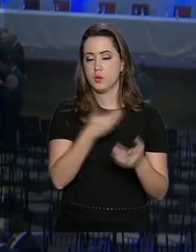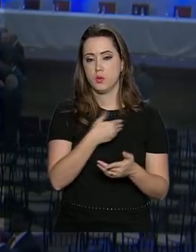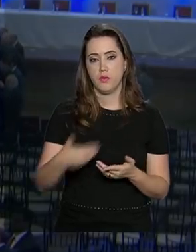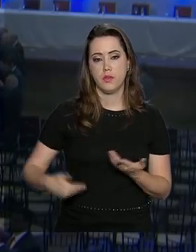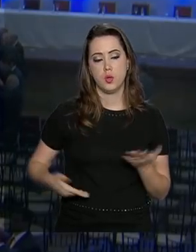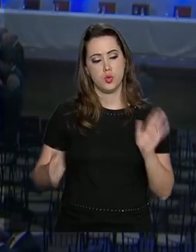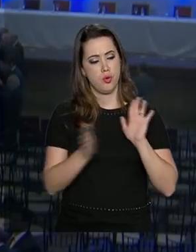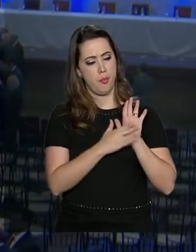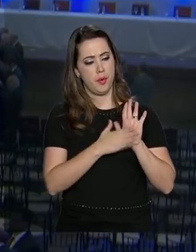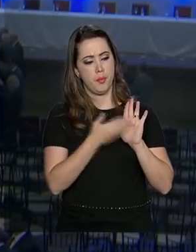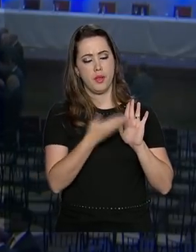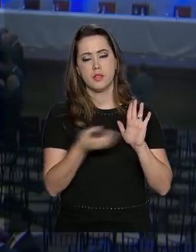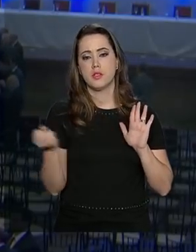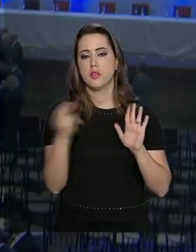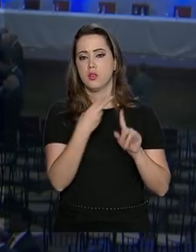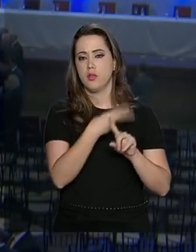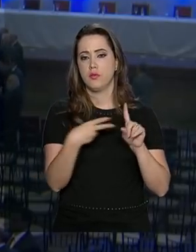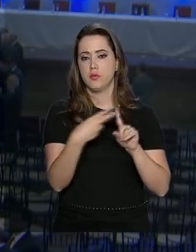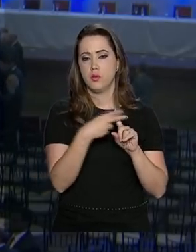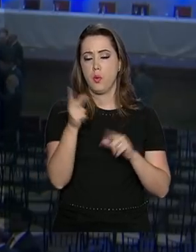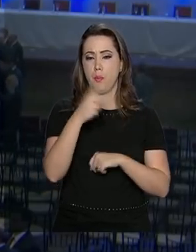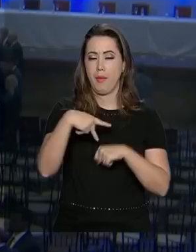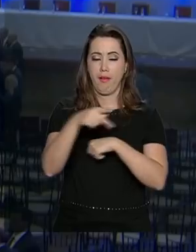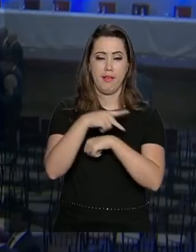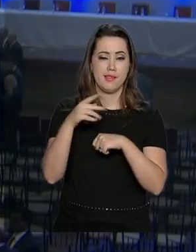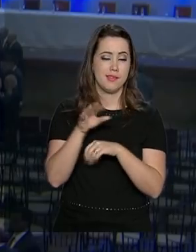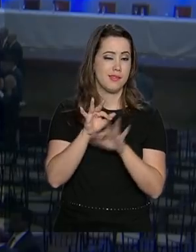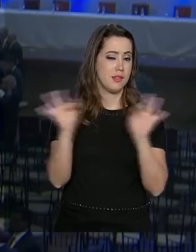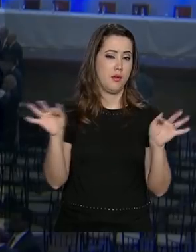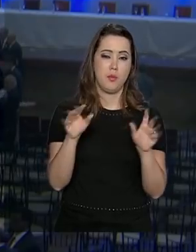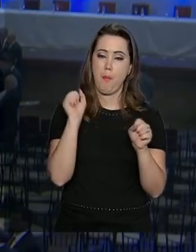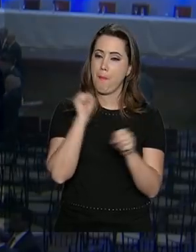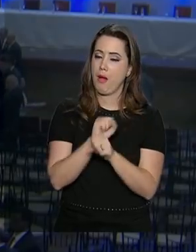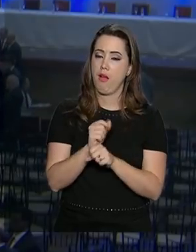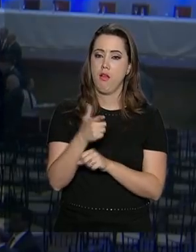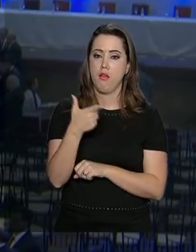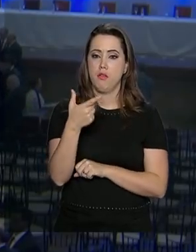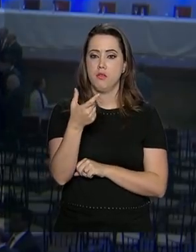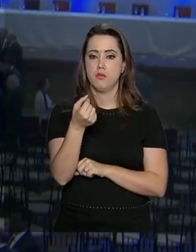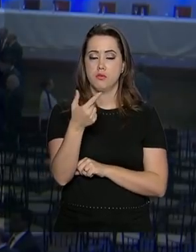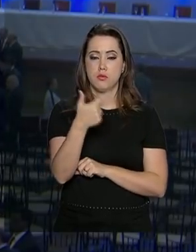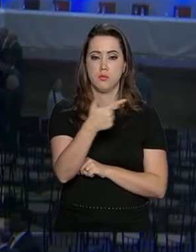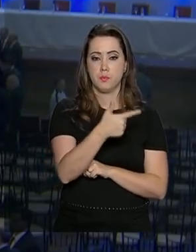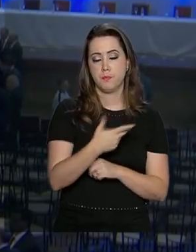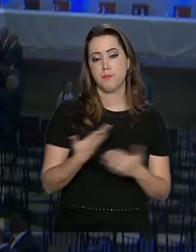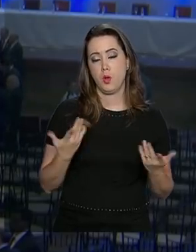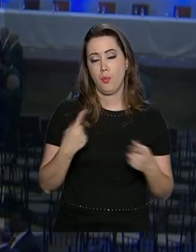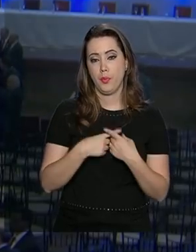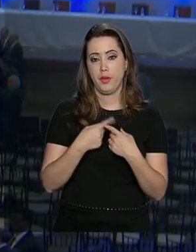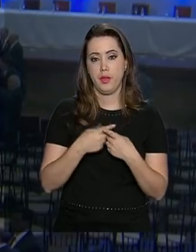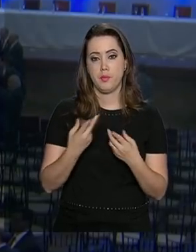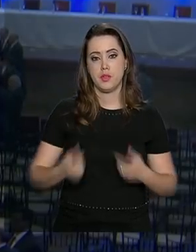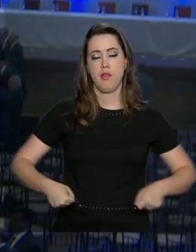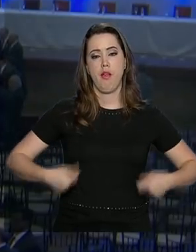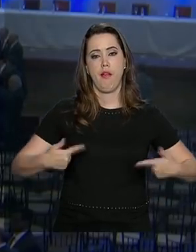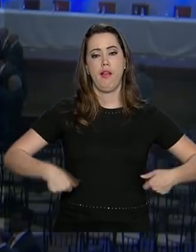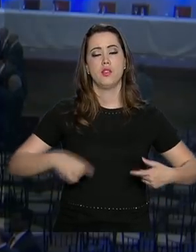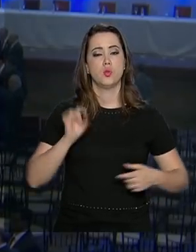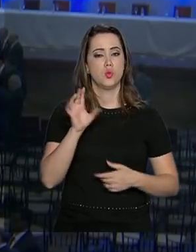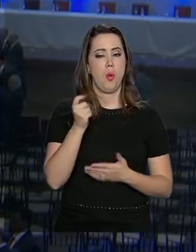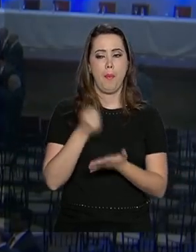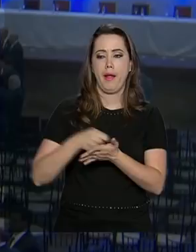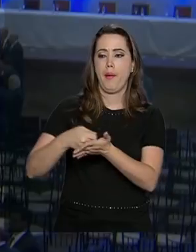propusesse a nova Previdência, o país simplesmente pararia no ano de 2022, já que teria recursos apenas